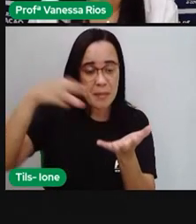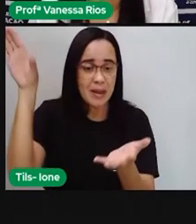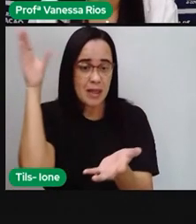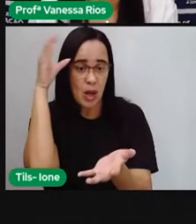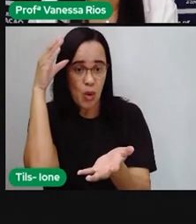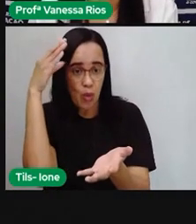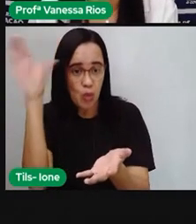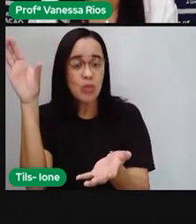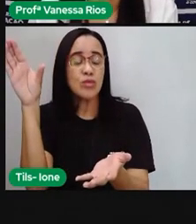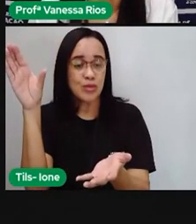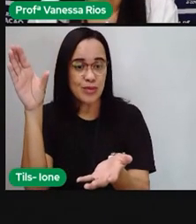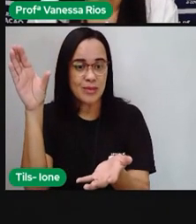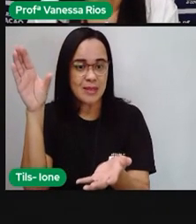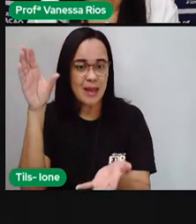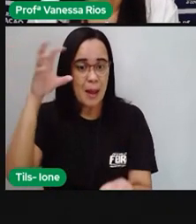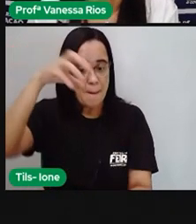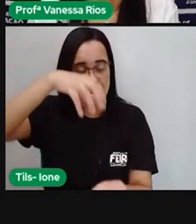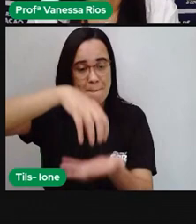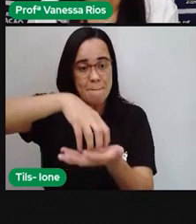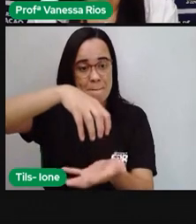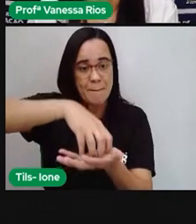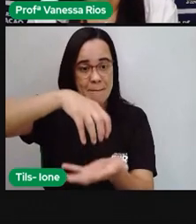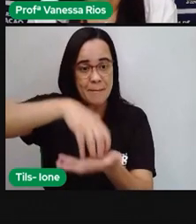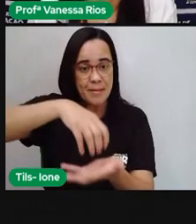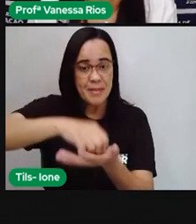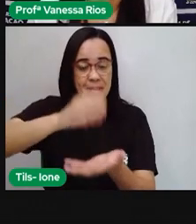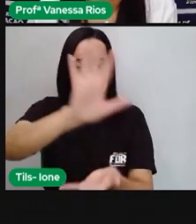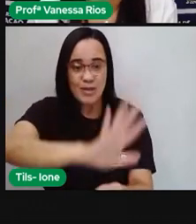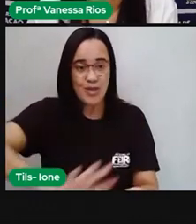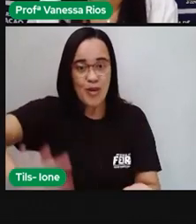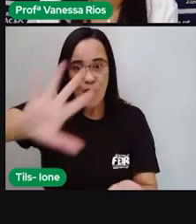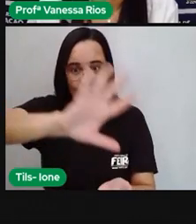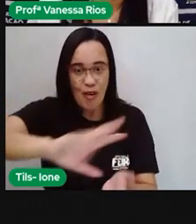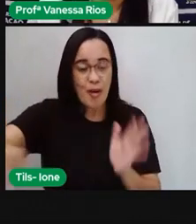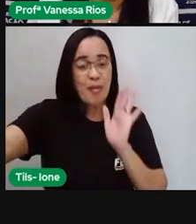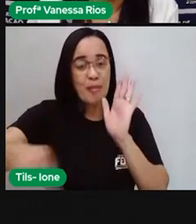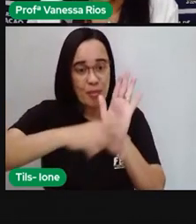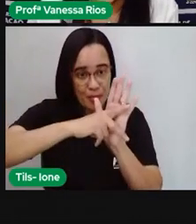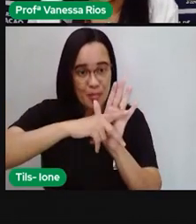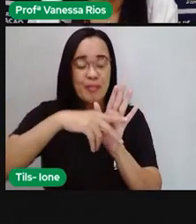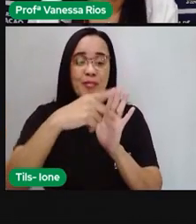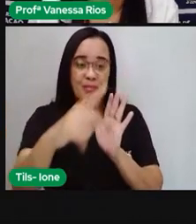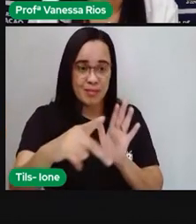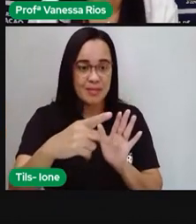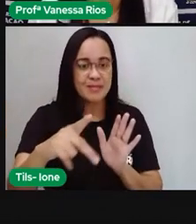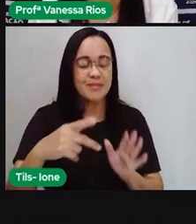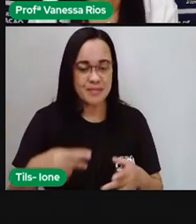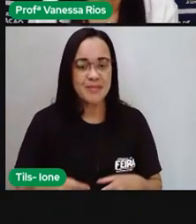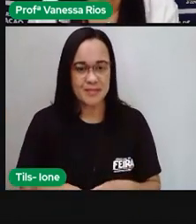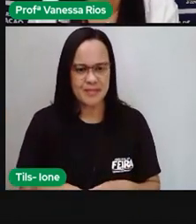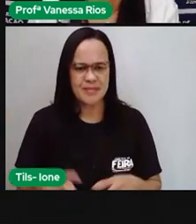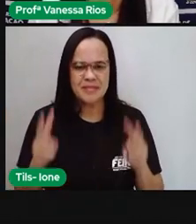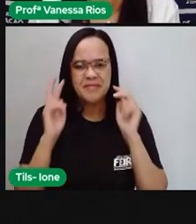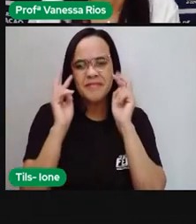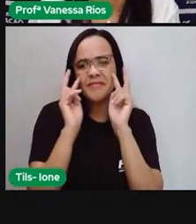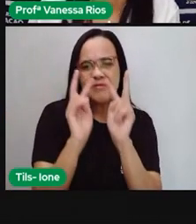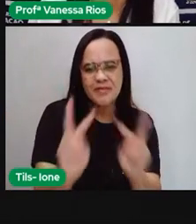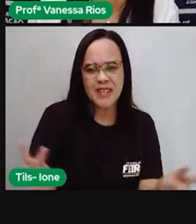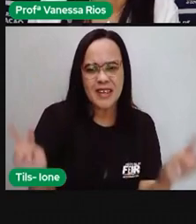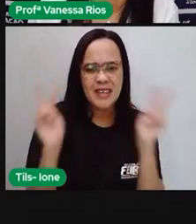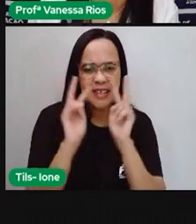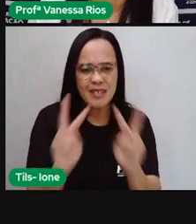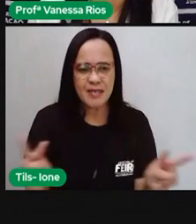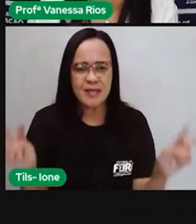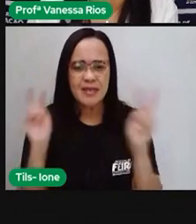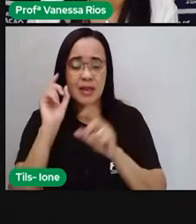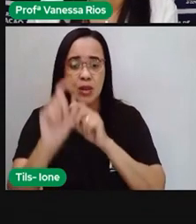nossa região nordeste. E a gente pode ver, através das manifestações populares, né? Essa diversidade